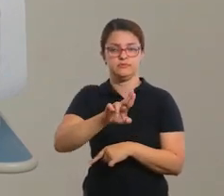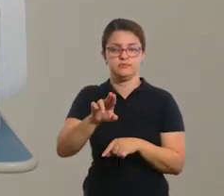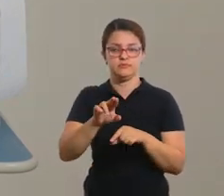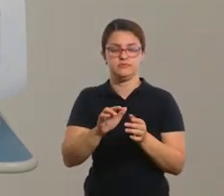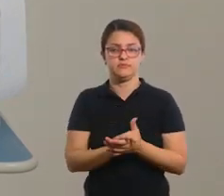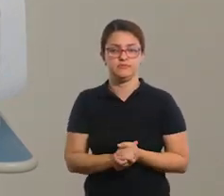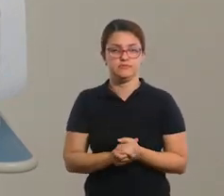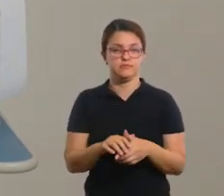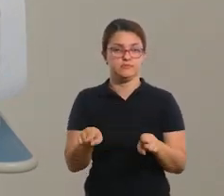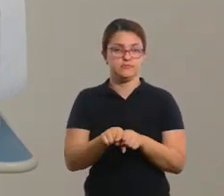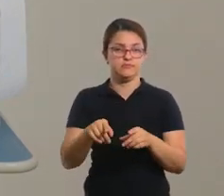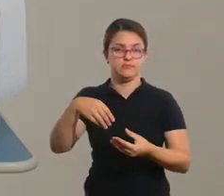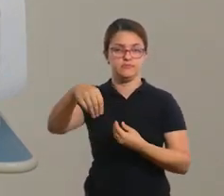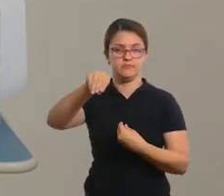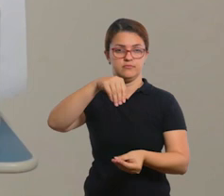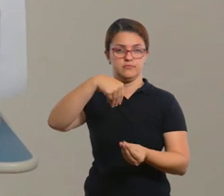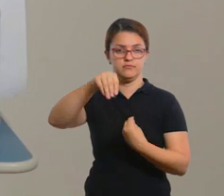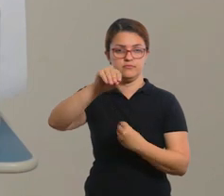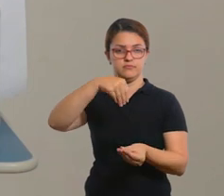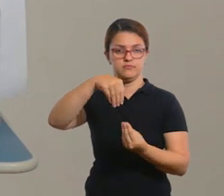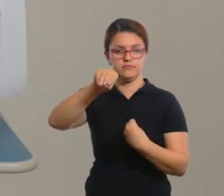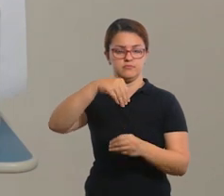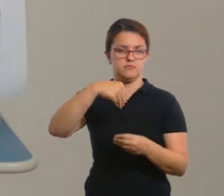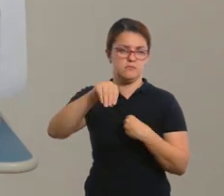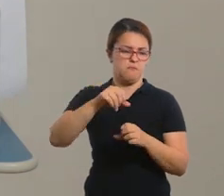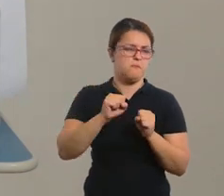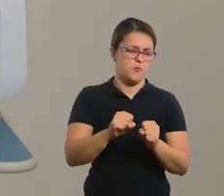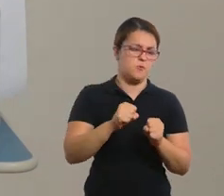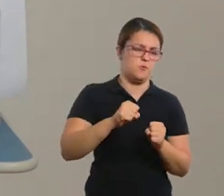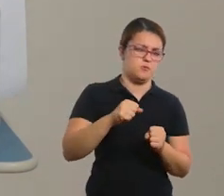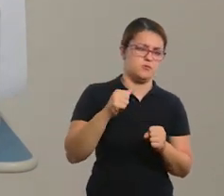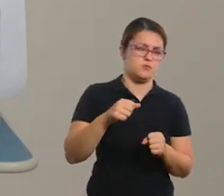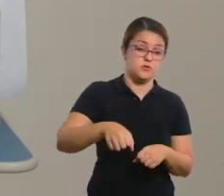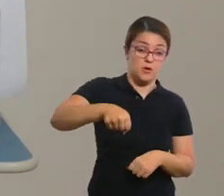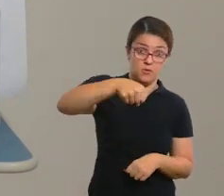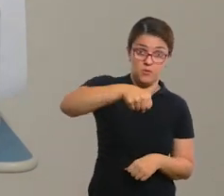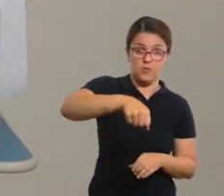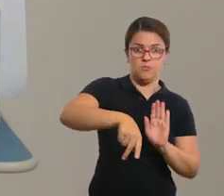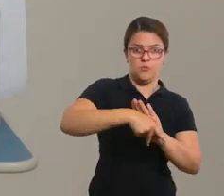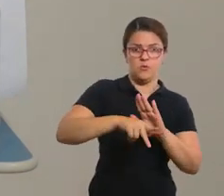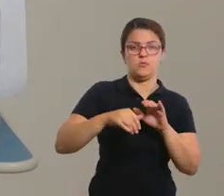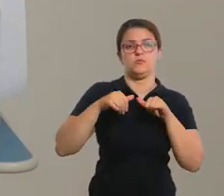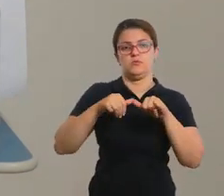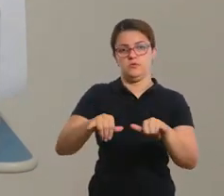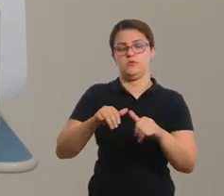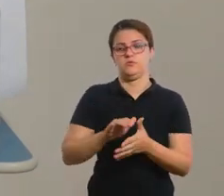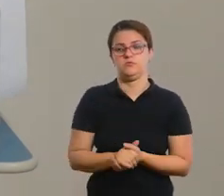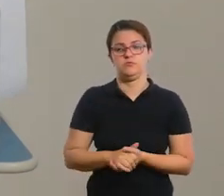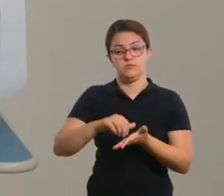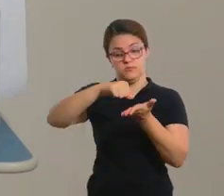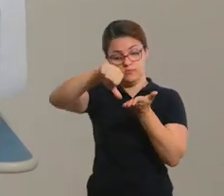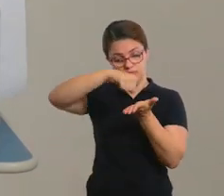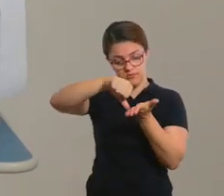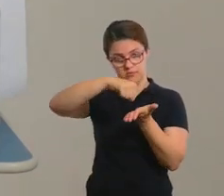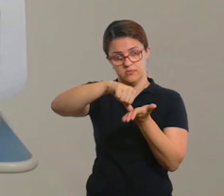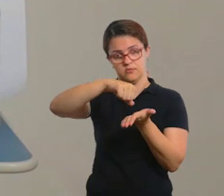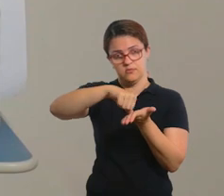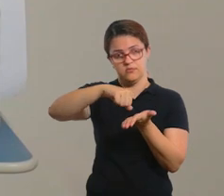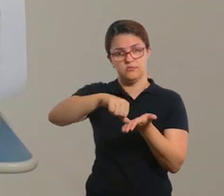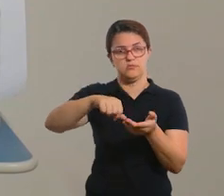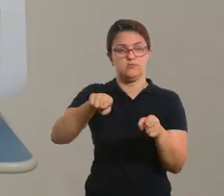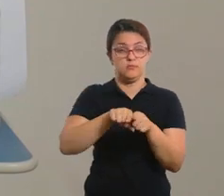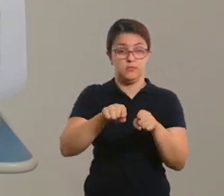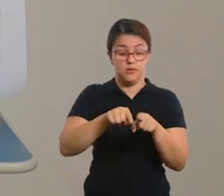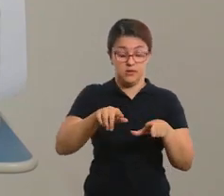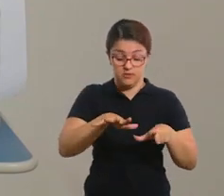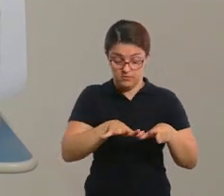o barbante. Você vai precisar de um saco plástico, pode ser qualquer um, pode ser até sacola de mercado, ok? Fita adesiva, para